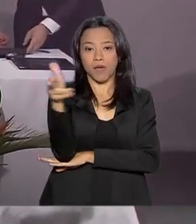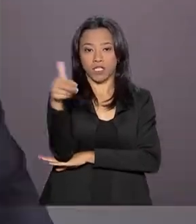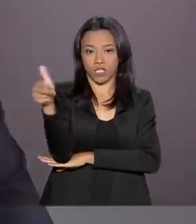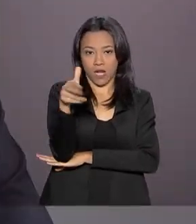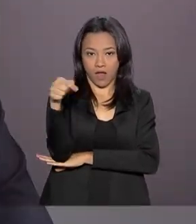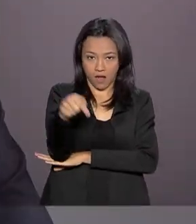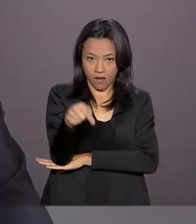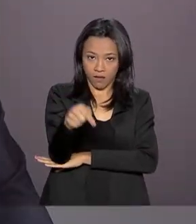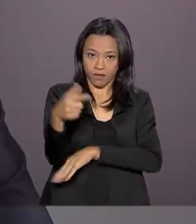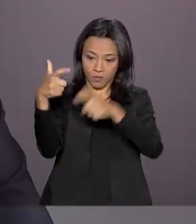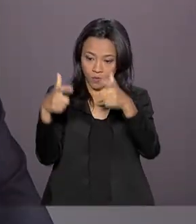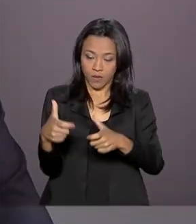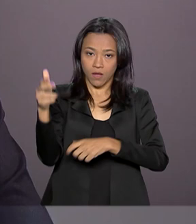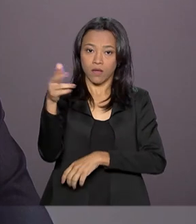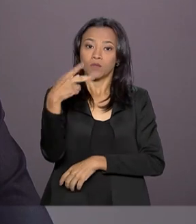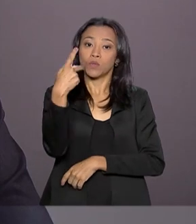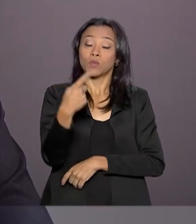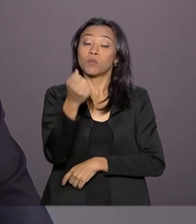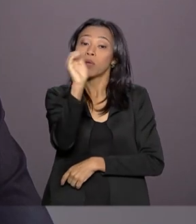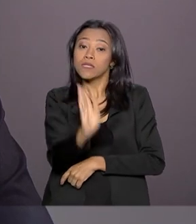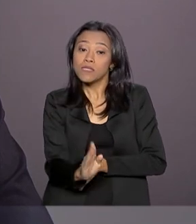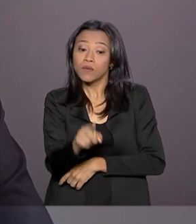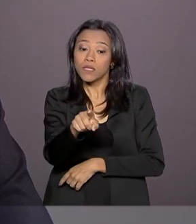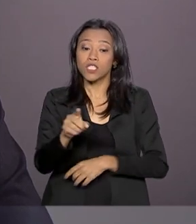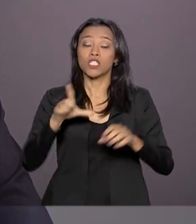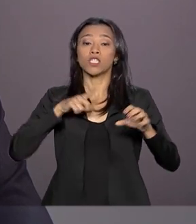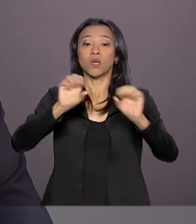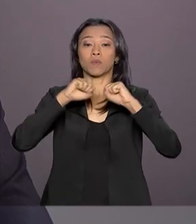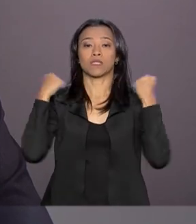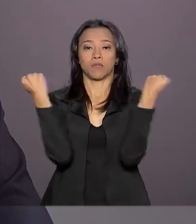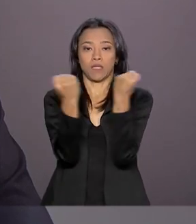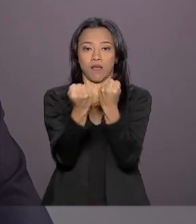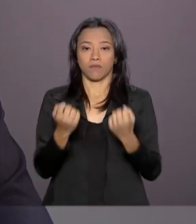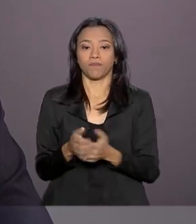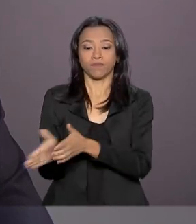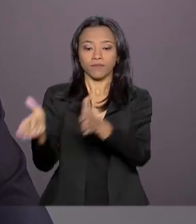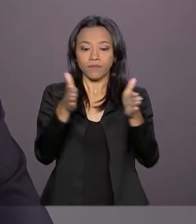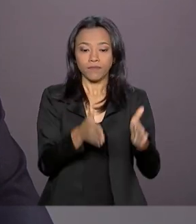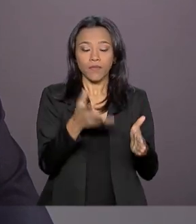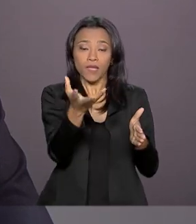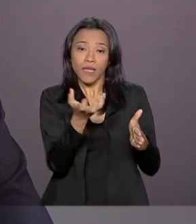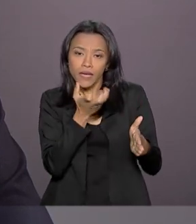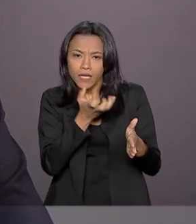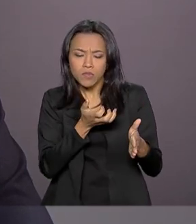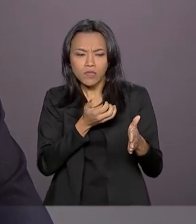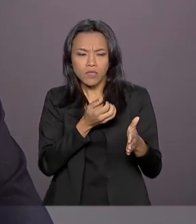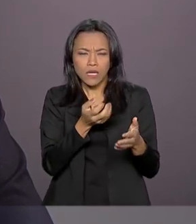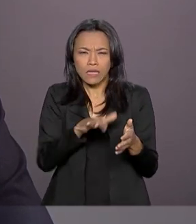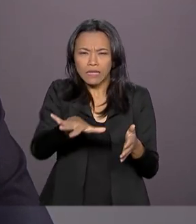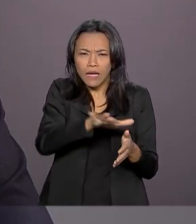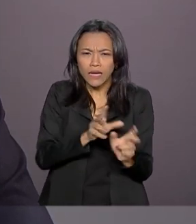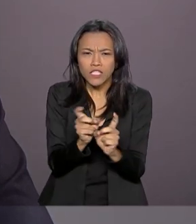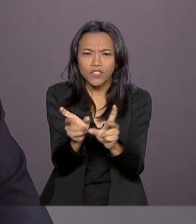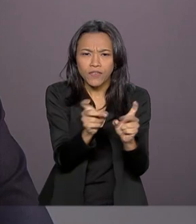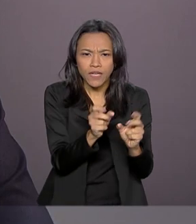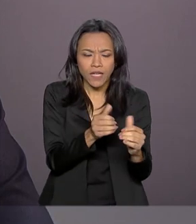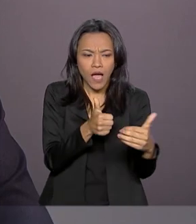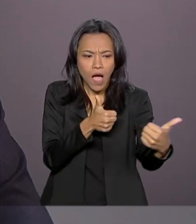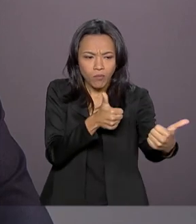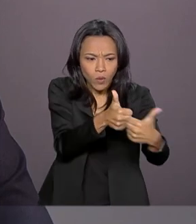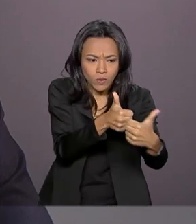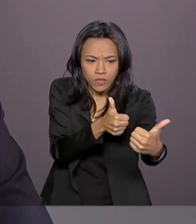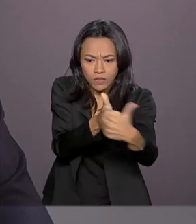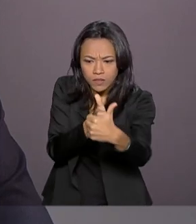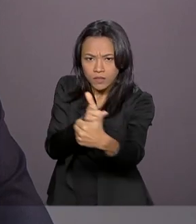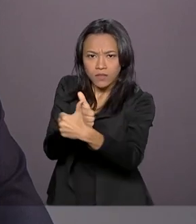encerramento do Seminário de Indústria e de Defesa. Queremos aproximar de todos na questão comercial. E não podemos,